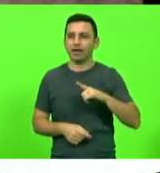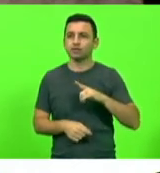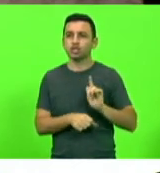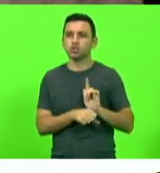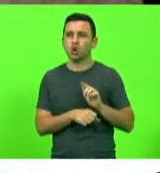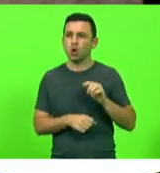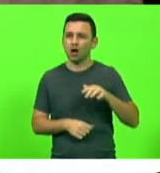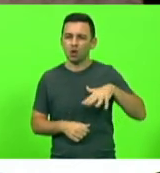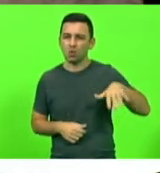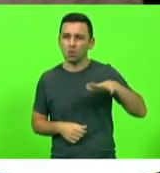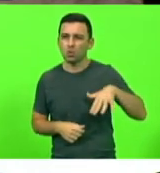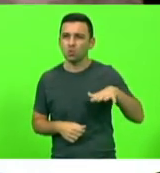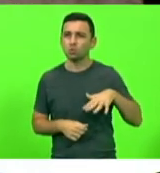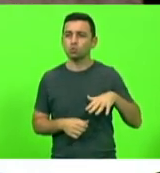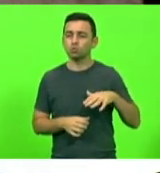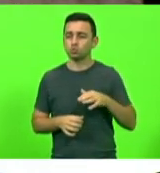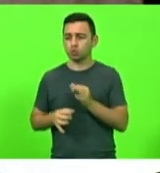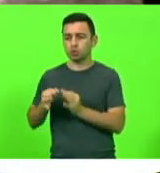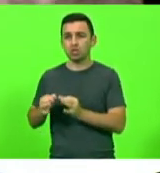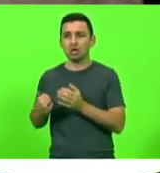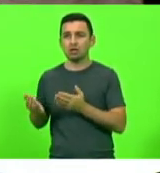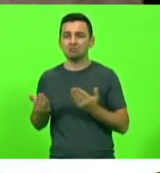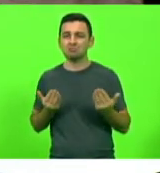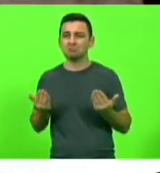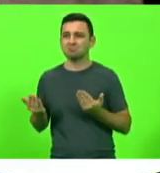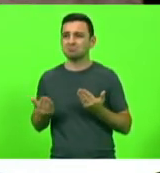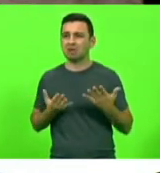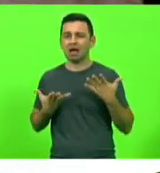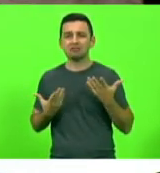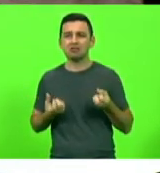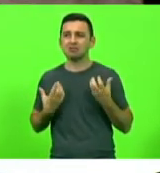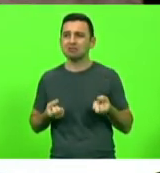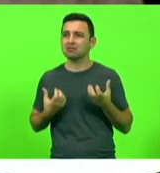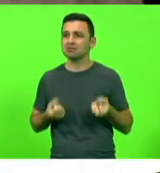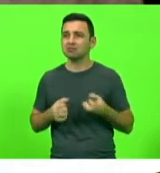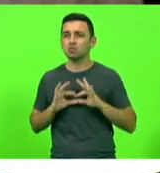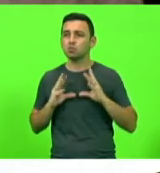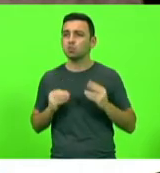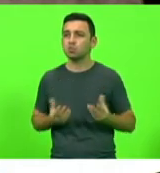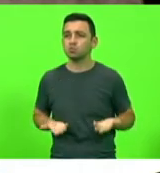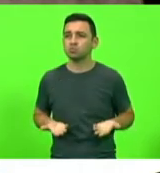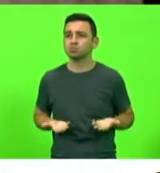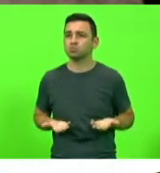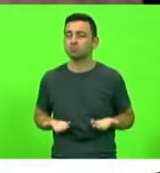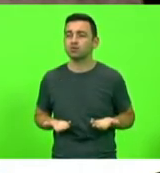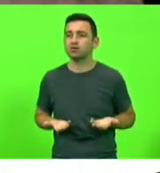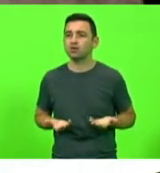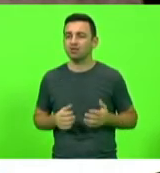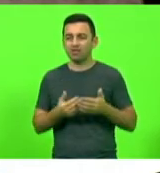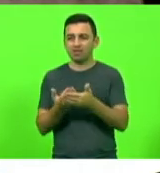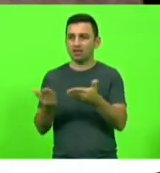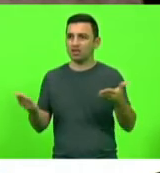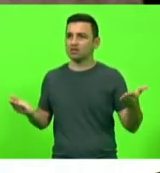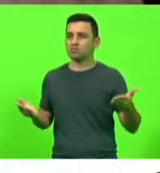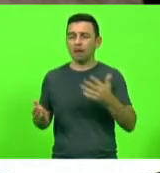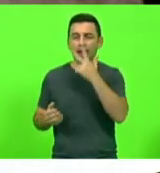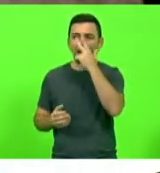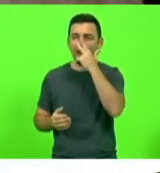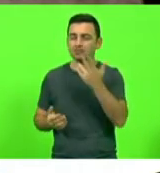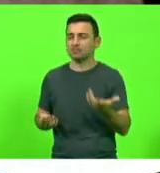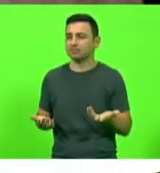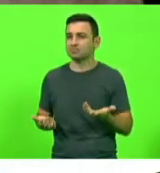temos um judiciário de outro que aceita com tranquilidade essa mulecagem, eu